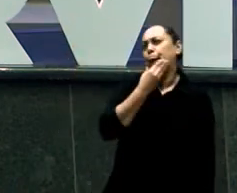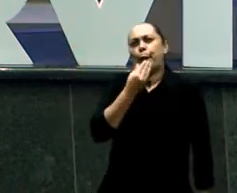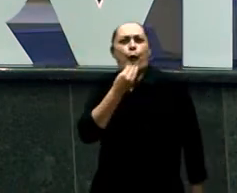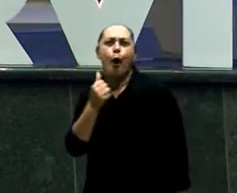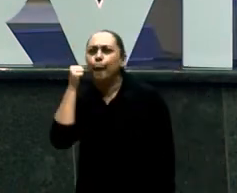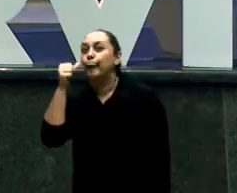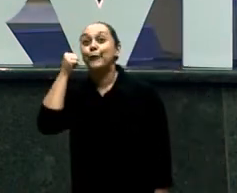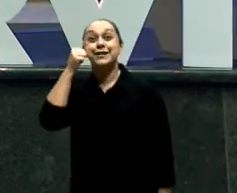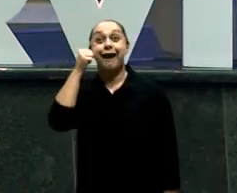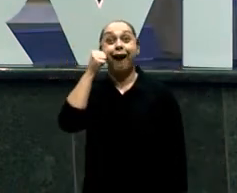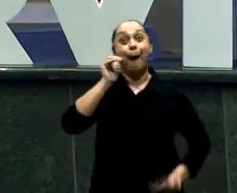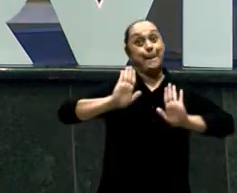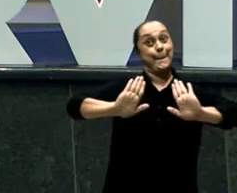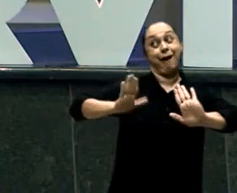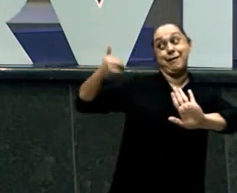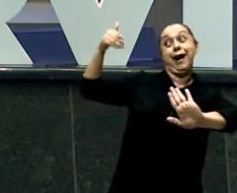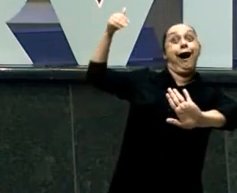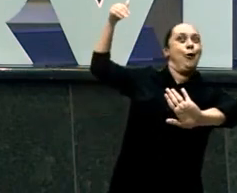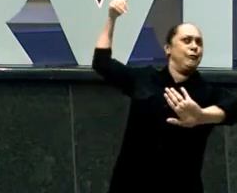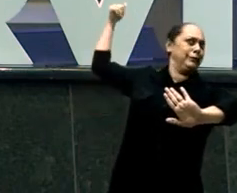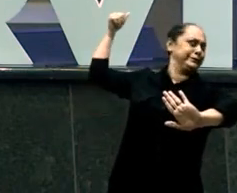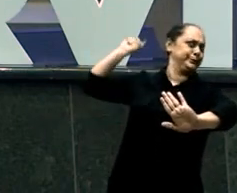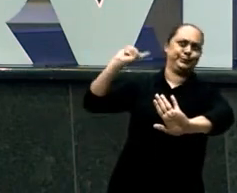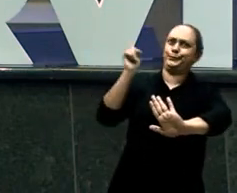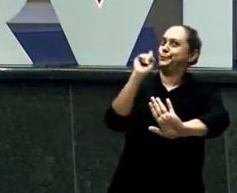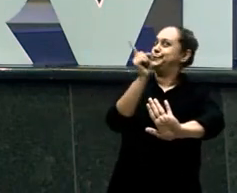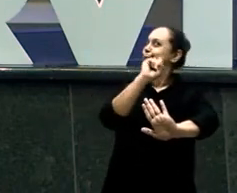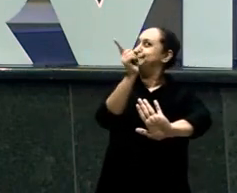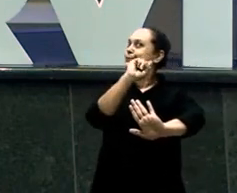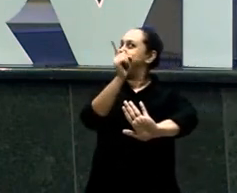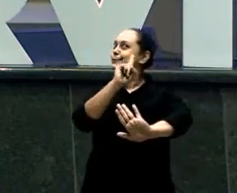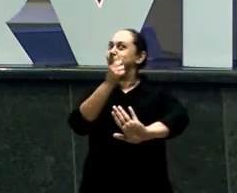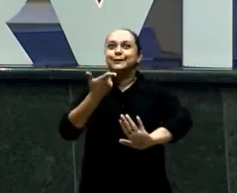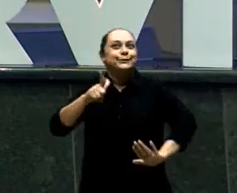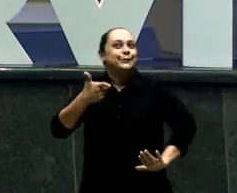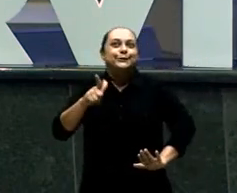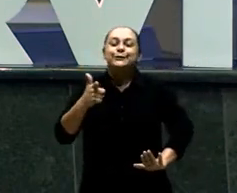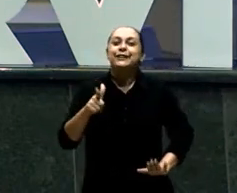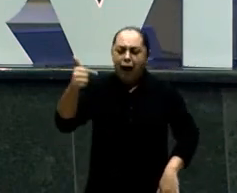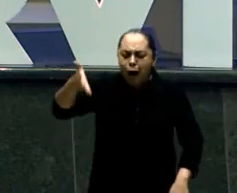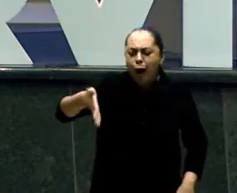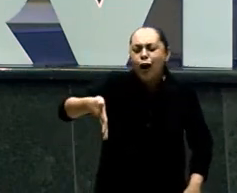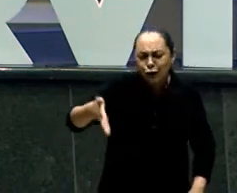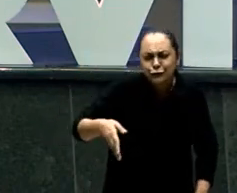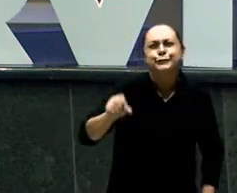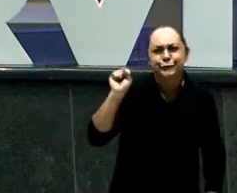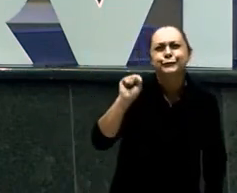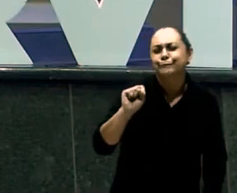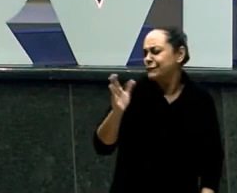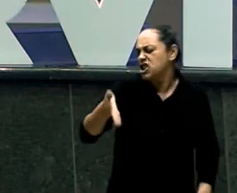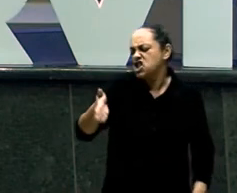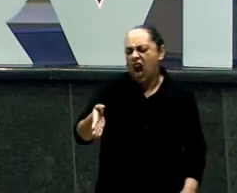É Com Acabou de descobrir Que está grávida Você já faz O exame Já dá para comprar Um